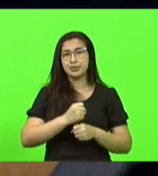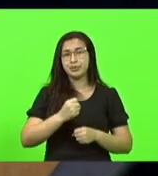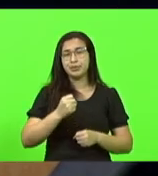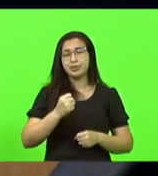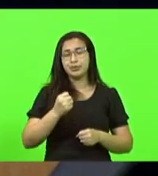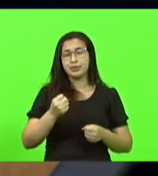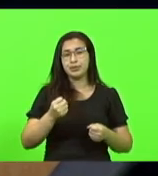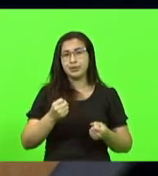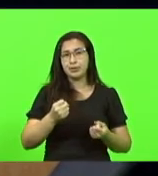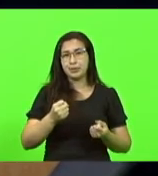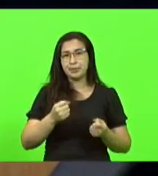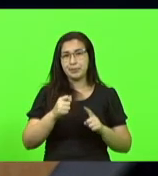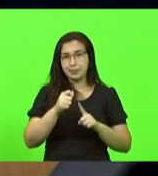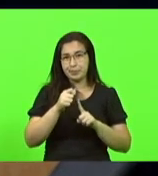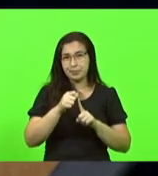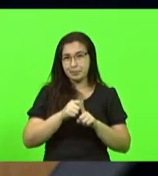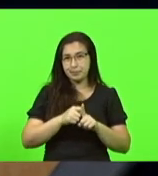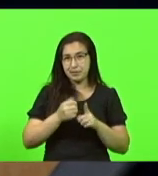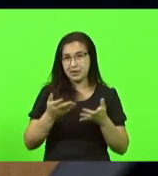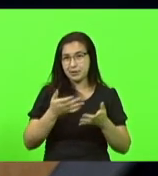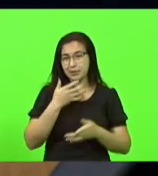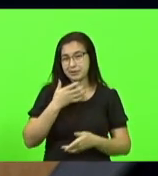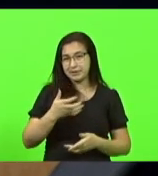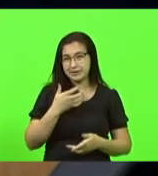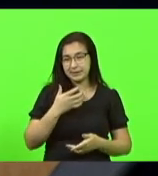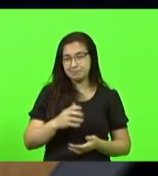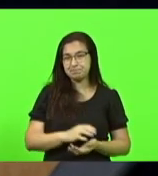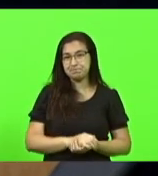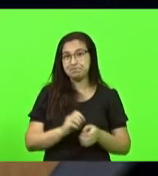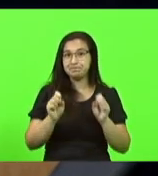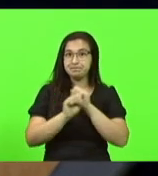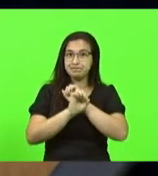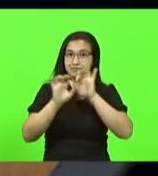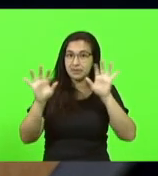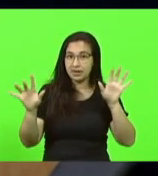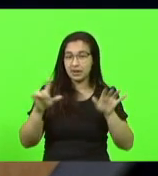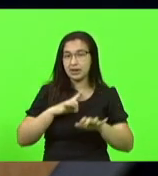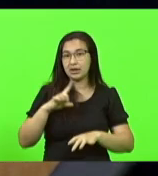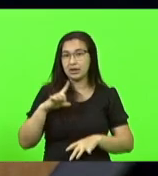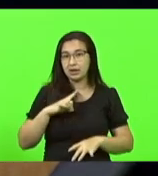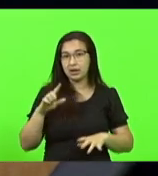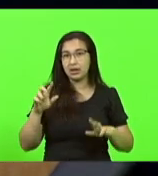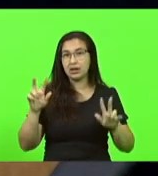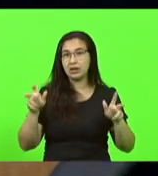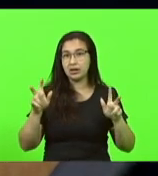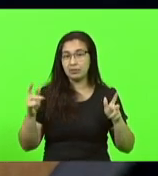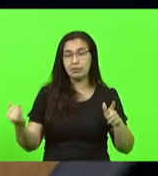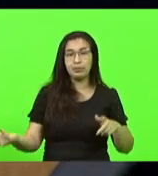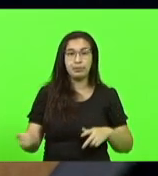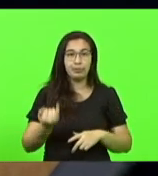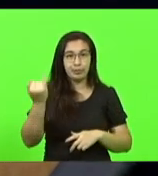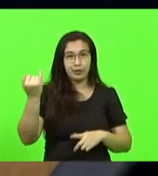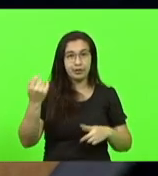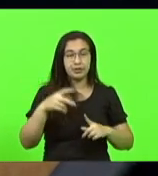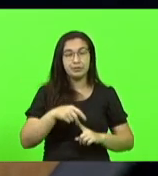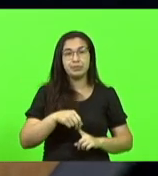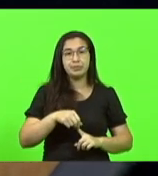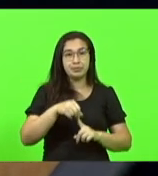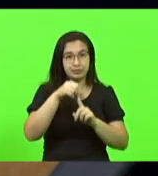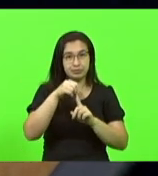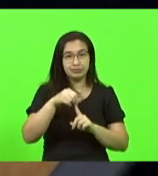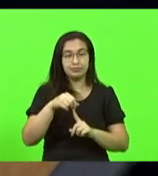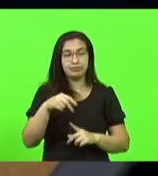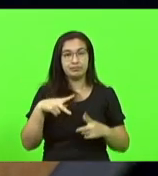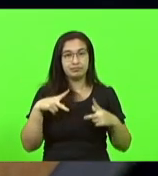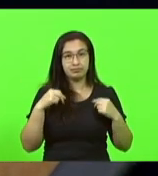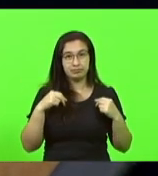e para o próximo ano. É claro também que tivemos questões importantes que merecem ser destacadas, o anúncio